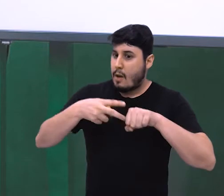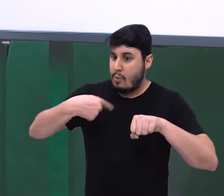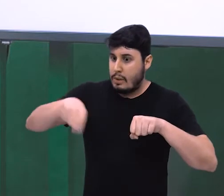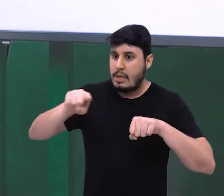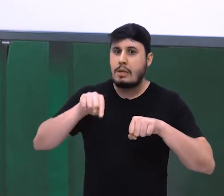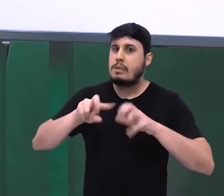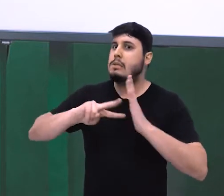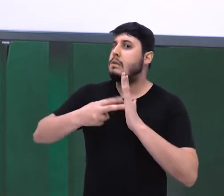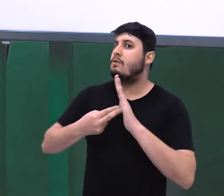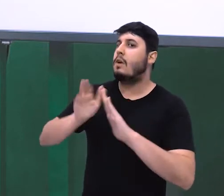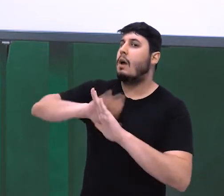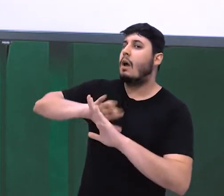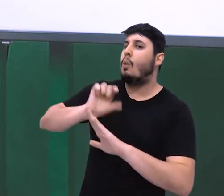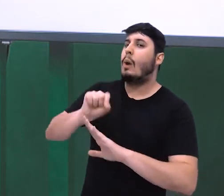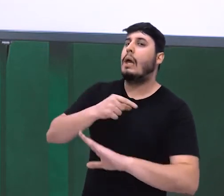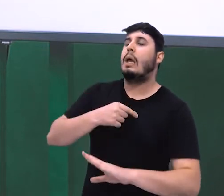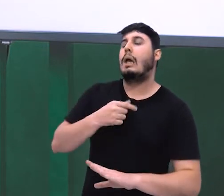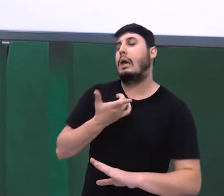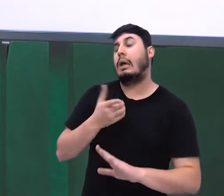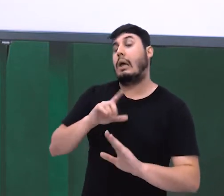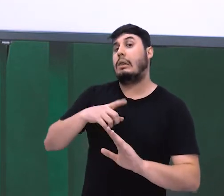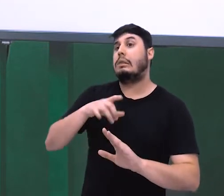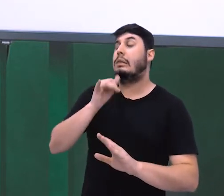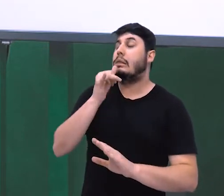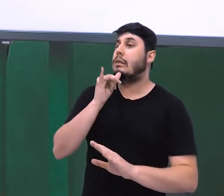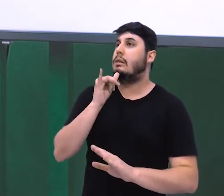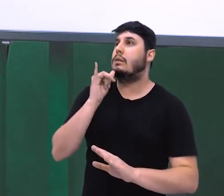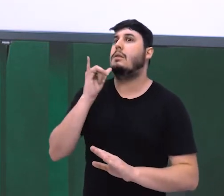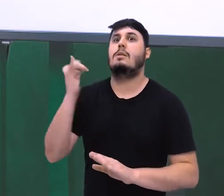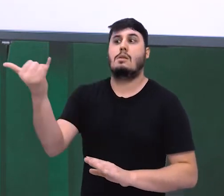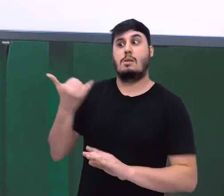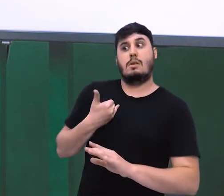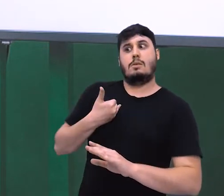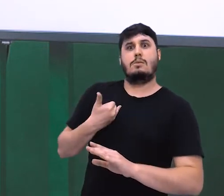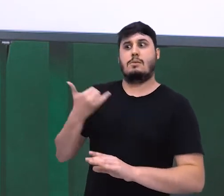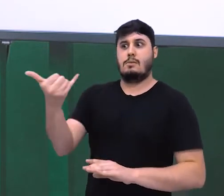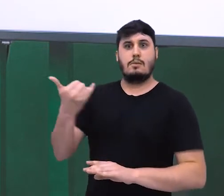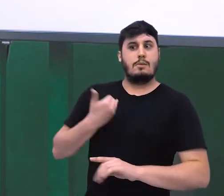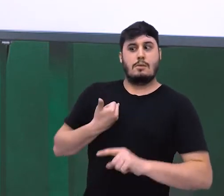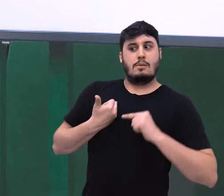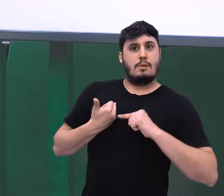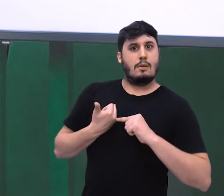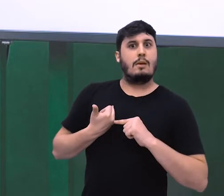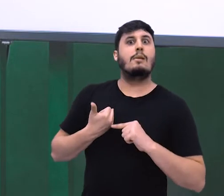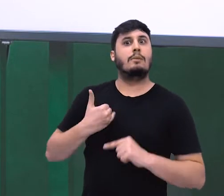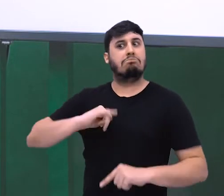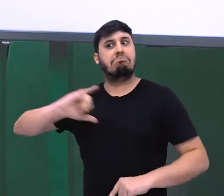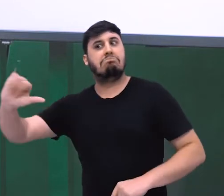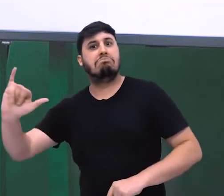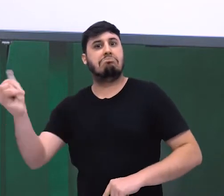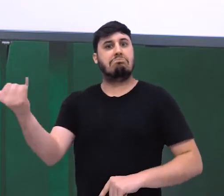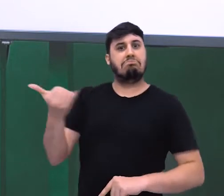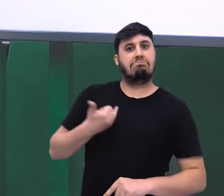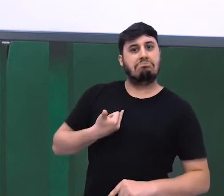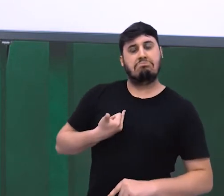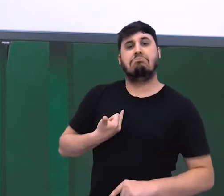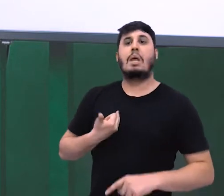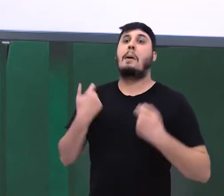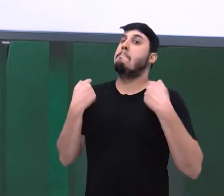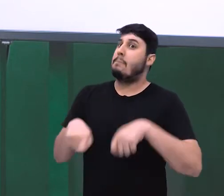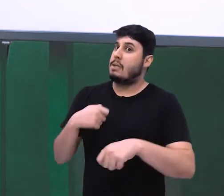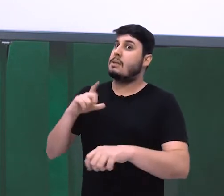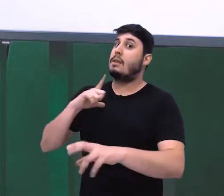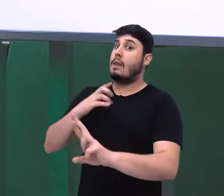Veja que eu também tenho uma dependência sintática, uma vez que o verbo dizer é um verbo transitivo direto, que precisa de um